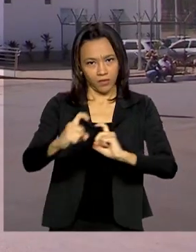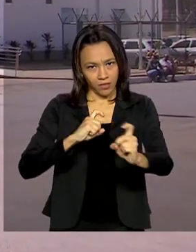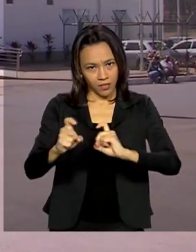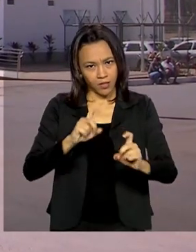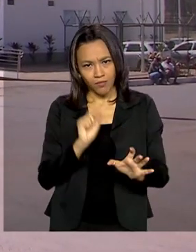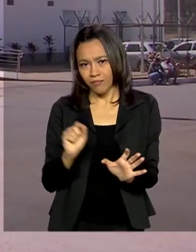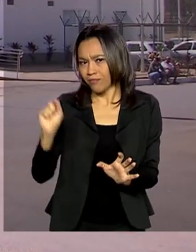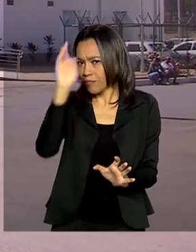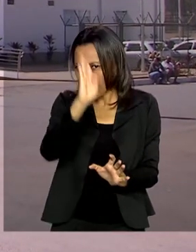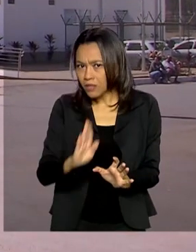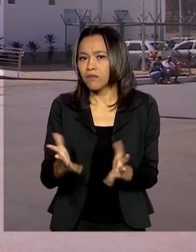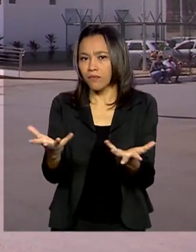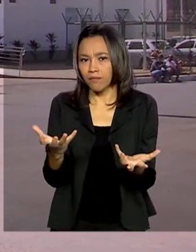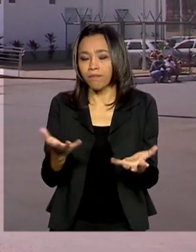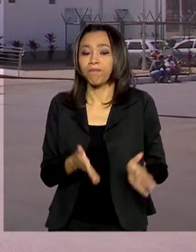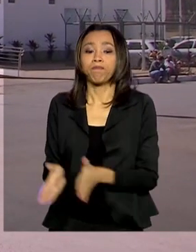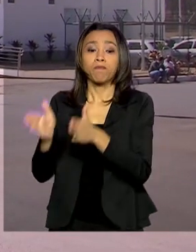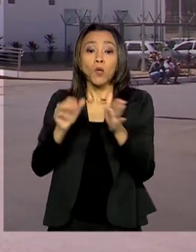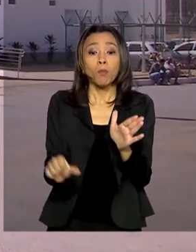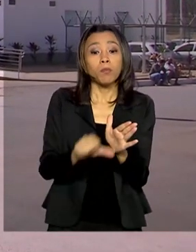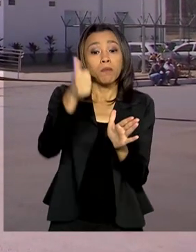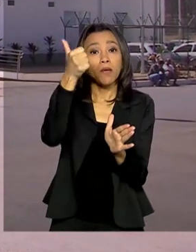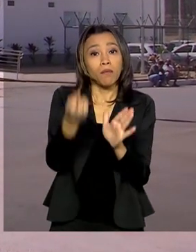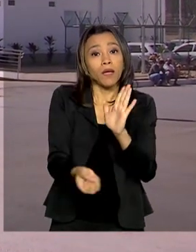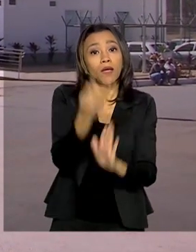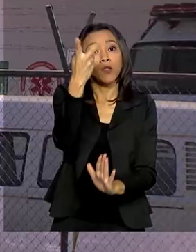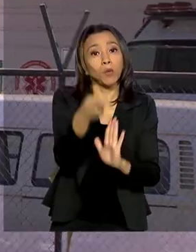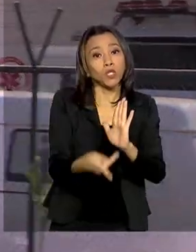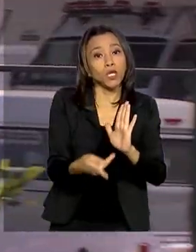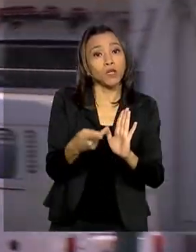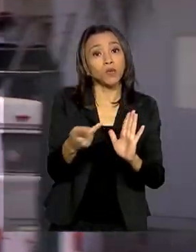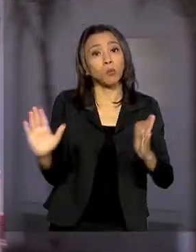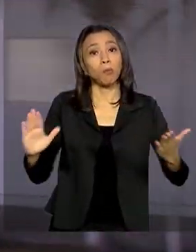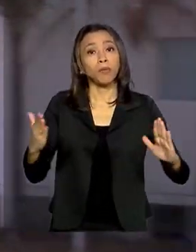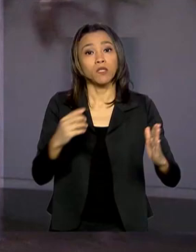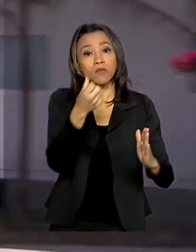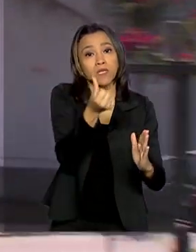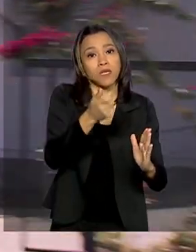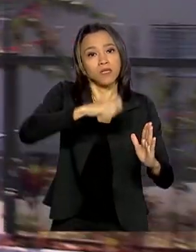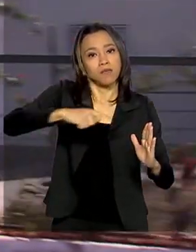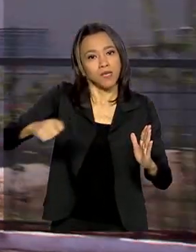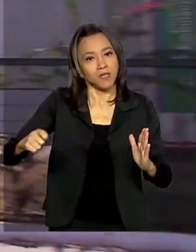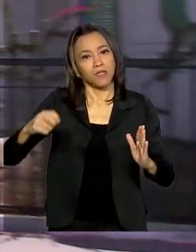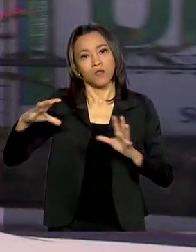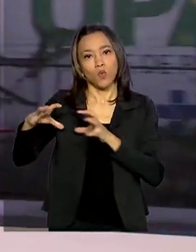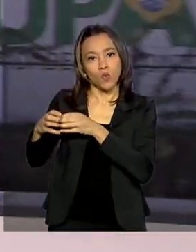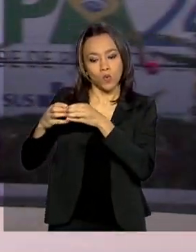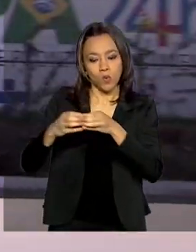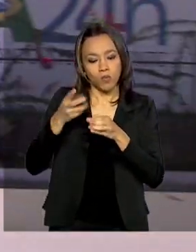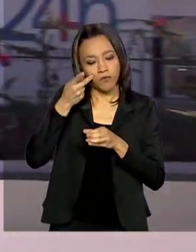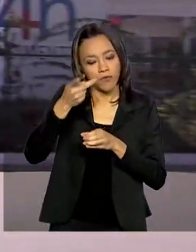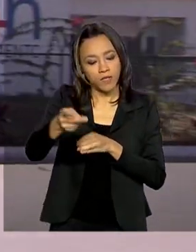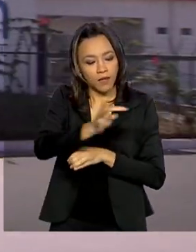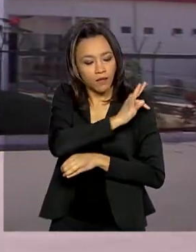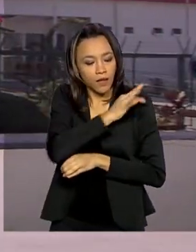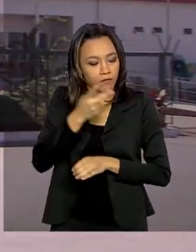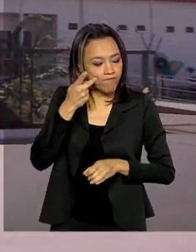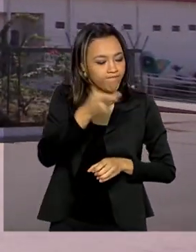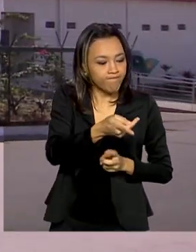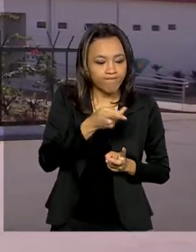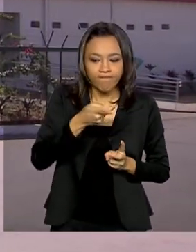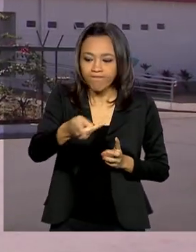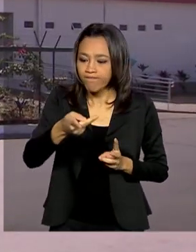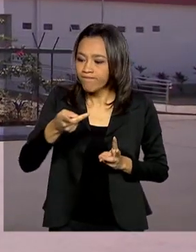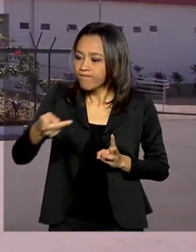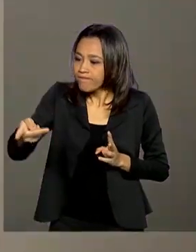O período de implantação do projeto será de seis meses, com visitas técnicas em cada uma das UPAs